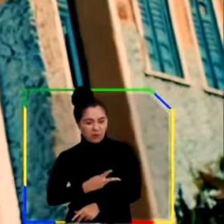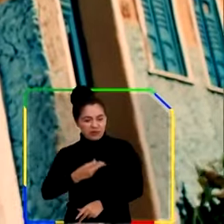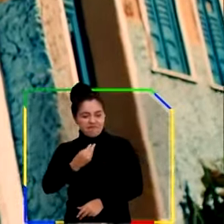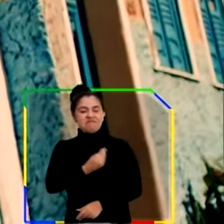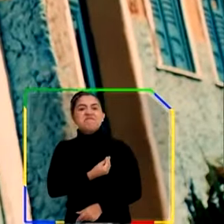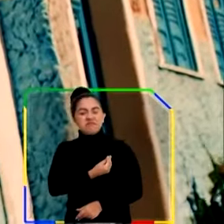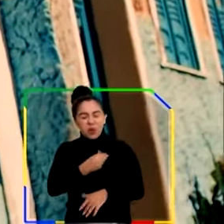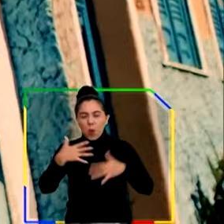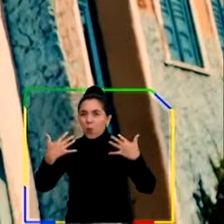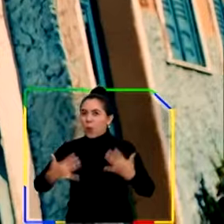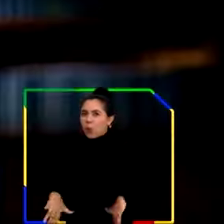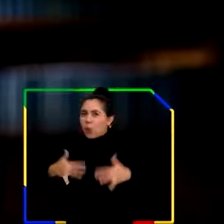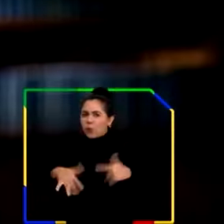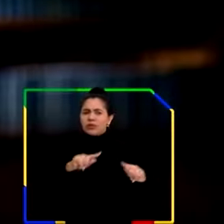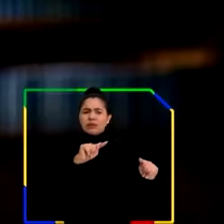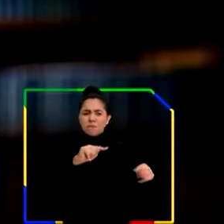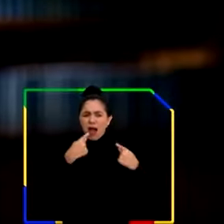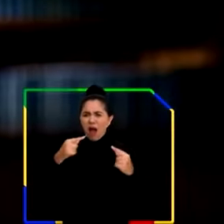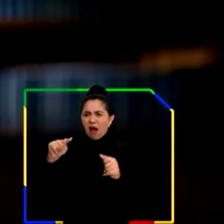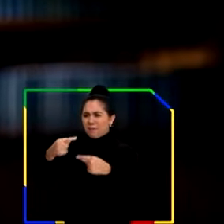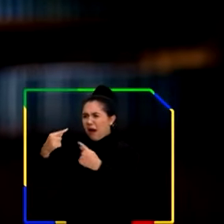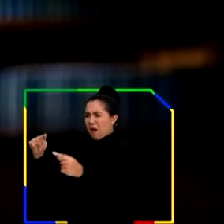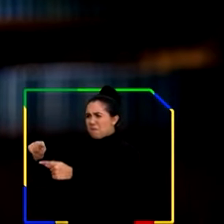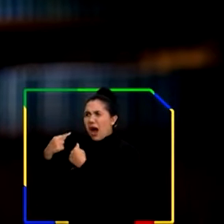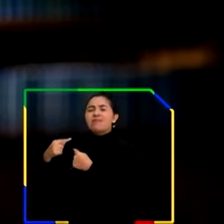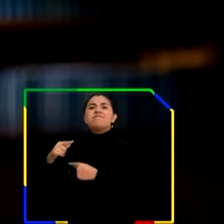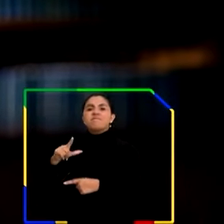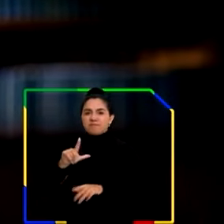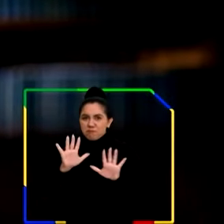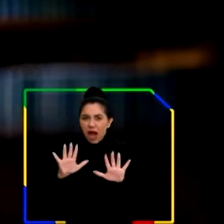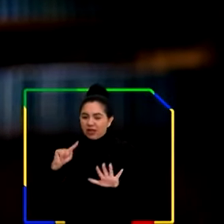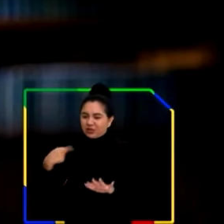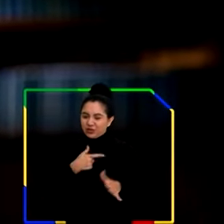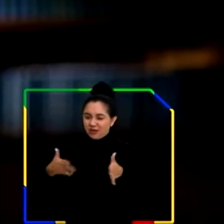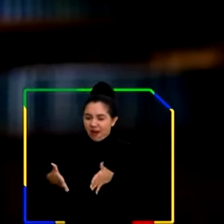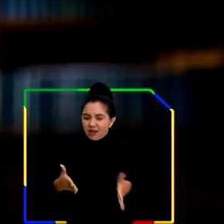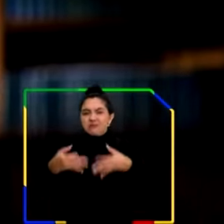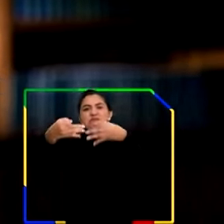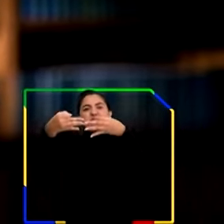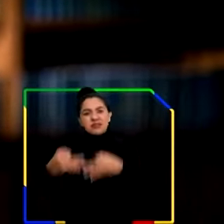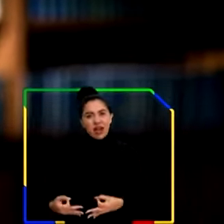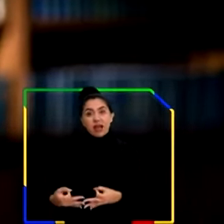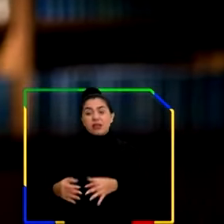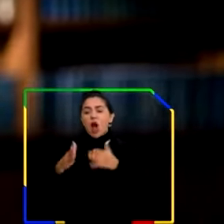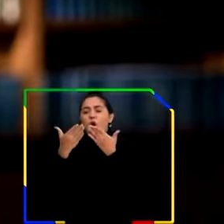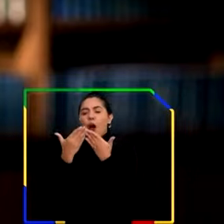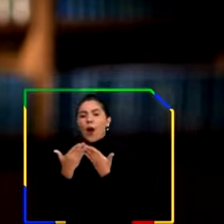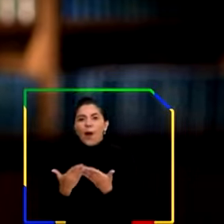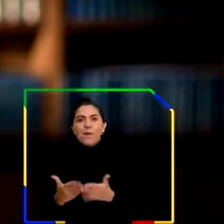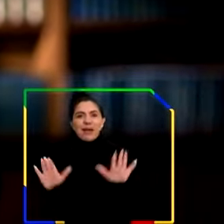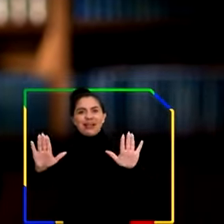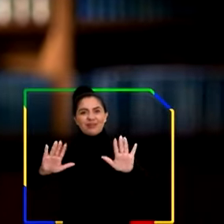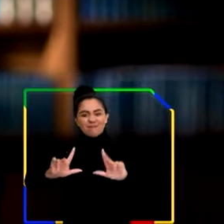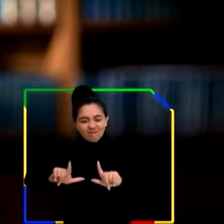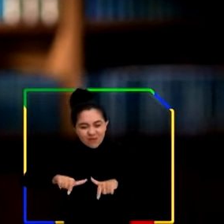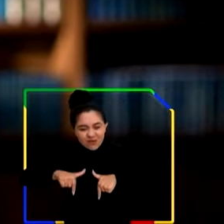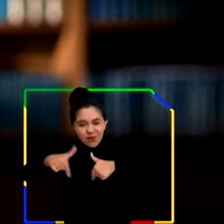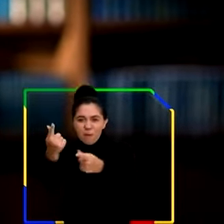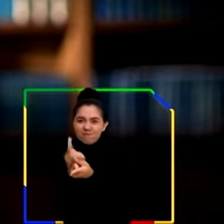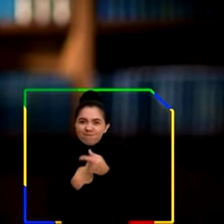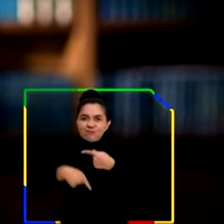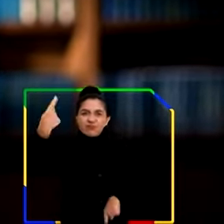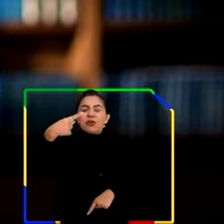população. Temos muito desafio pela frente, mas estamos no rumo certo. É o começo de uma